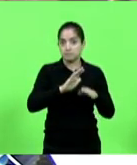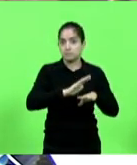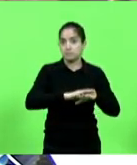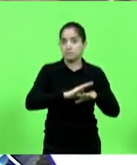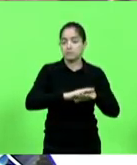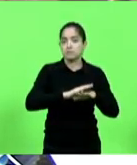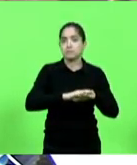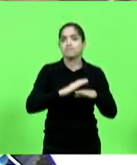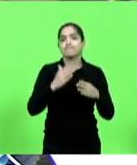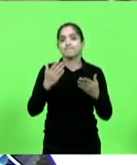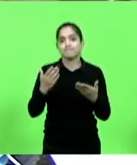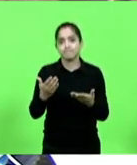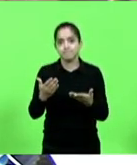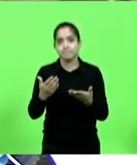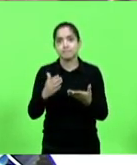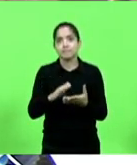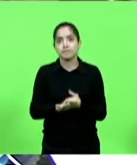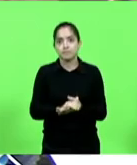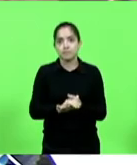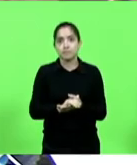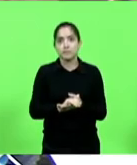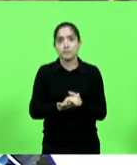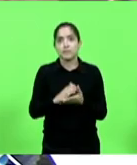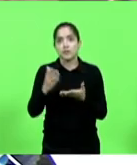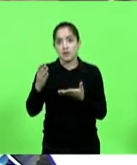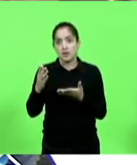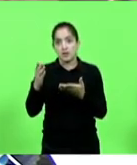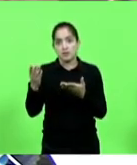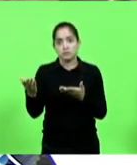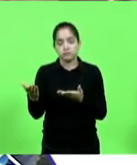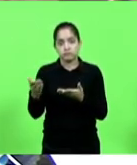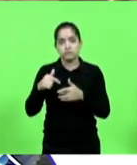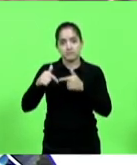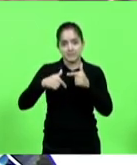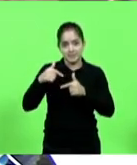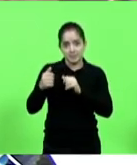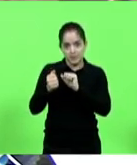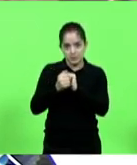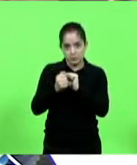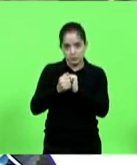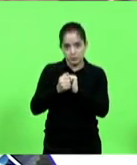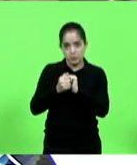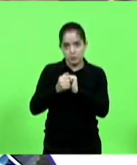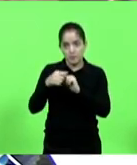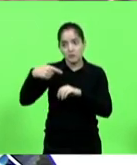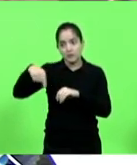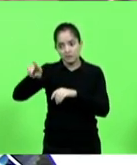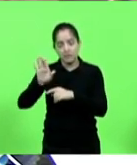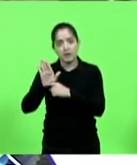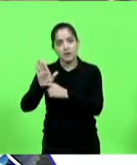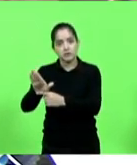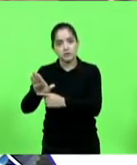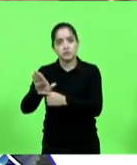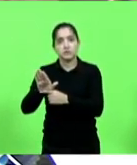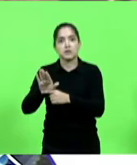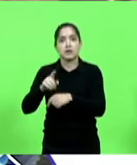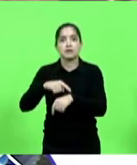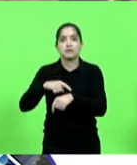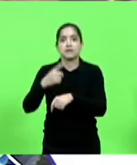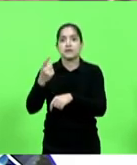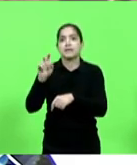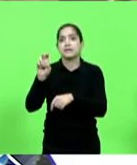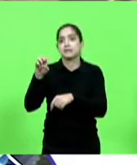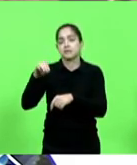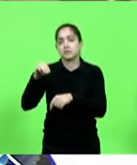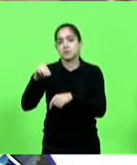faço questão de emprestar um servidor meu ali, do meu gabinete ali, que eu tenho certeza que em 15 minutos ele resolve isso aí na